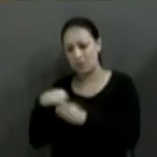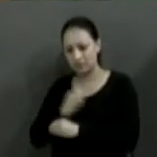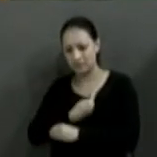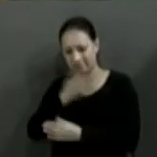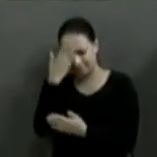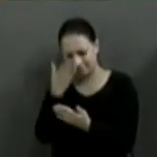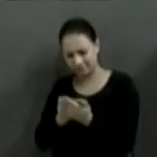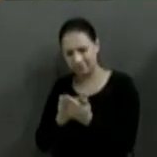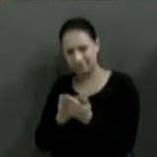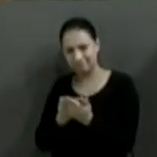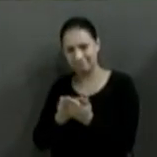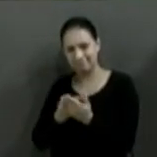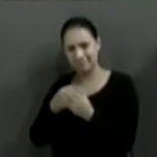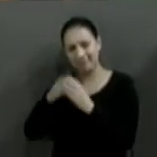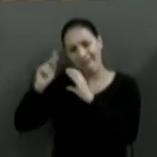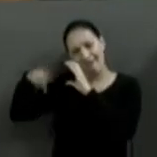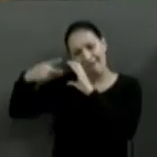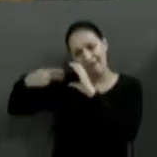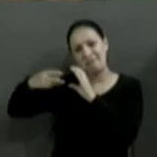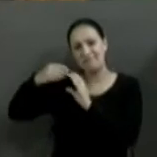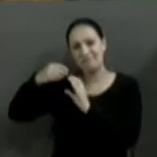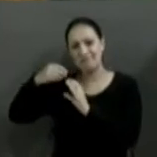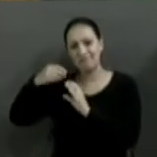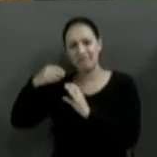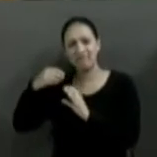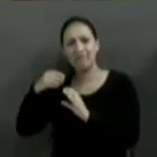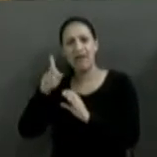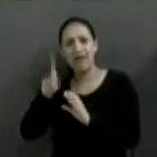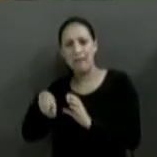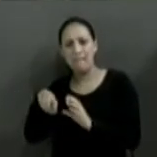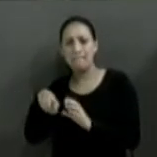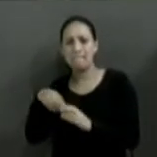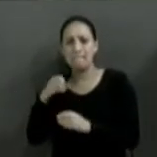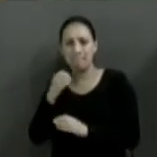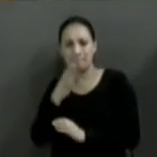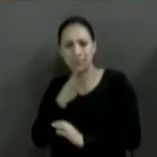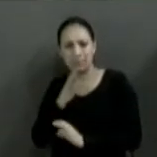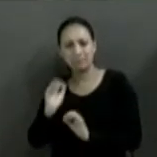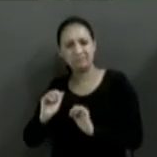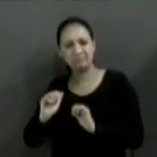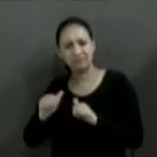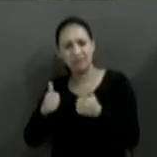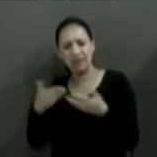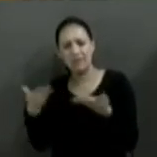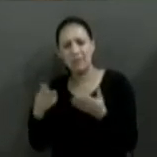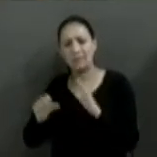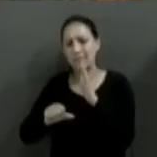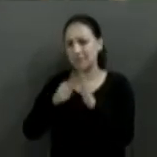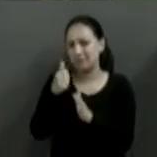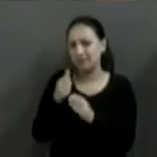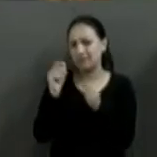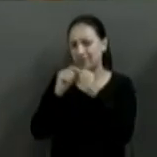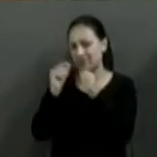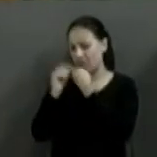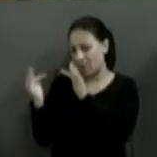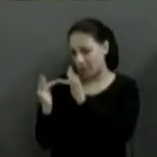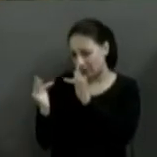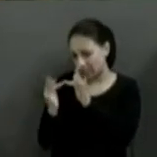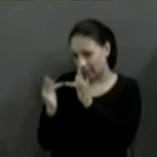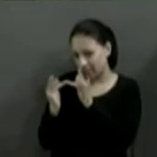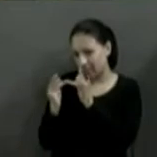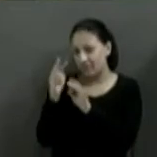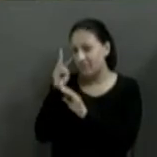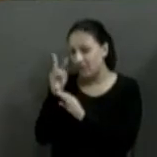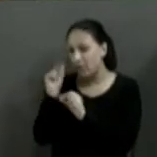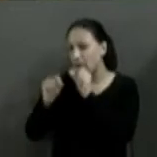nossa Câmara de Vereadores vai ser uma Câmara bem miscigenada, nós vamos primeiro fazer uma comunicação desse resultado dos índices